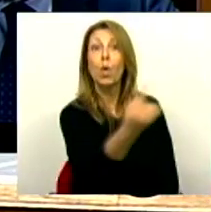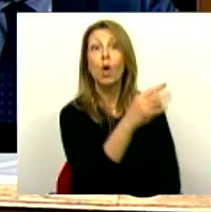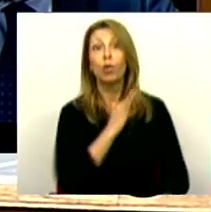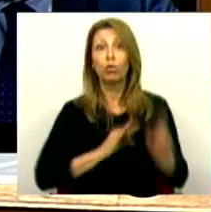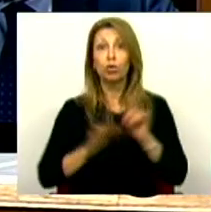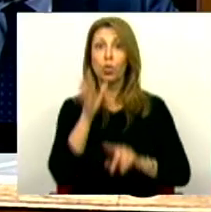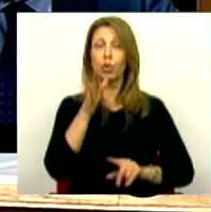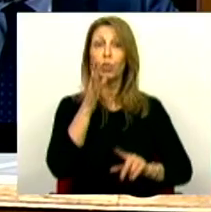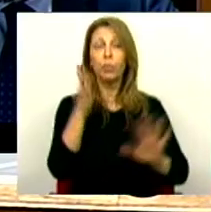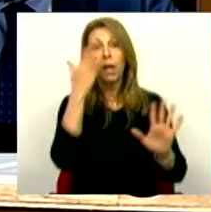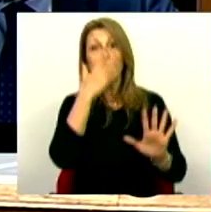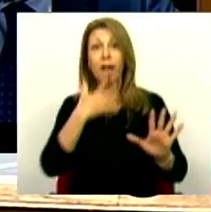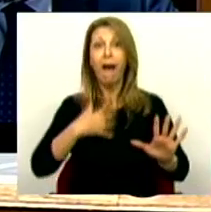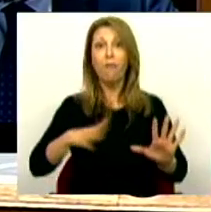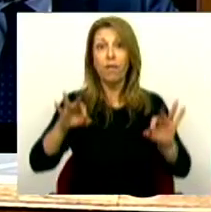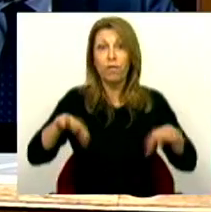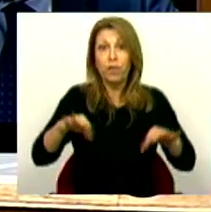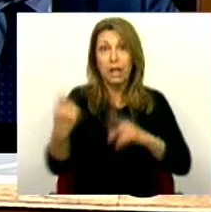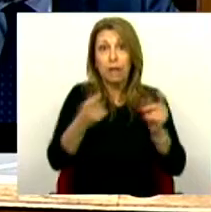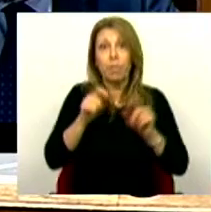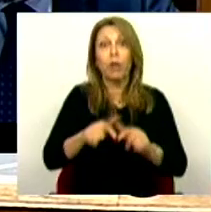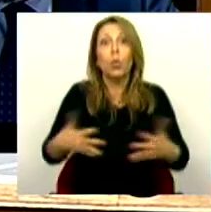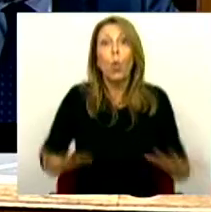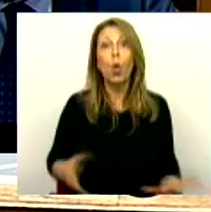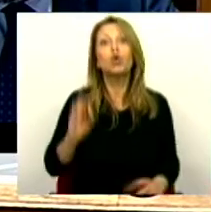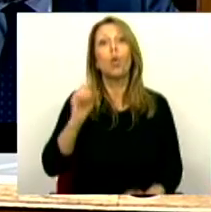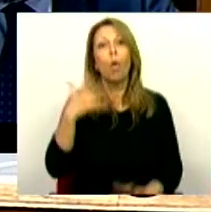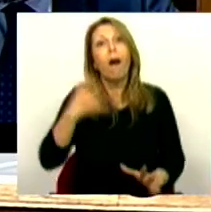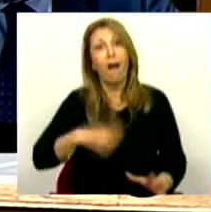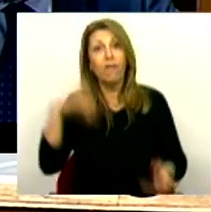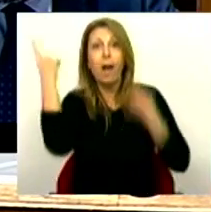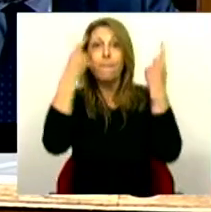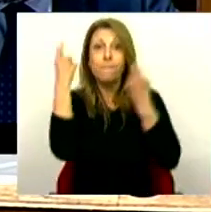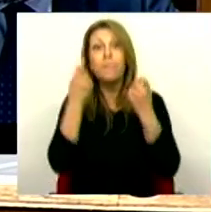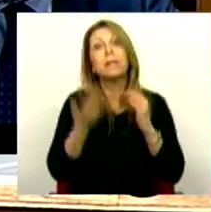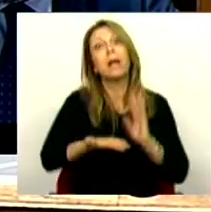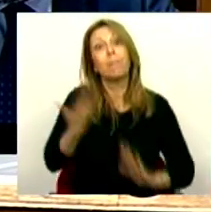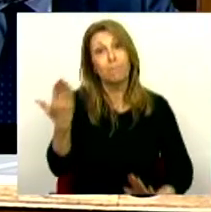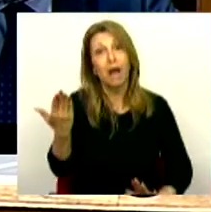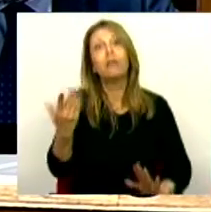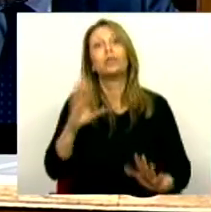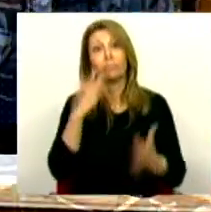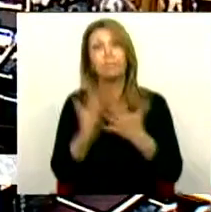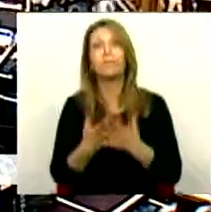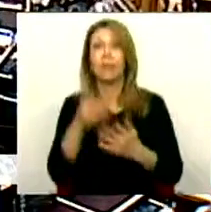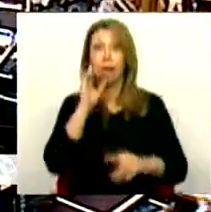se pretende terminar este debate ainda hoje ou madrussê-lo, o que seria uma grande conquista para o país. Muito obrigada Sr.